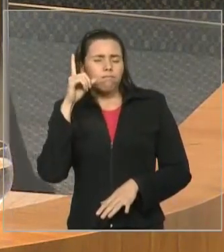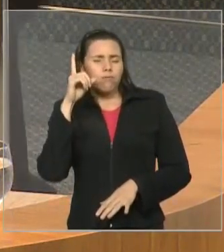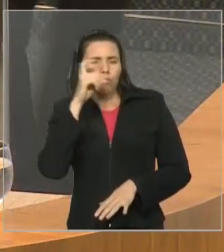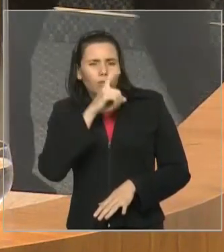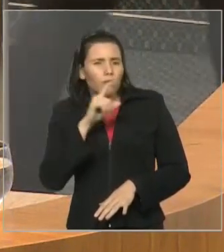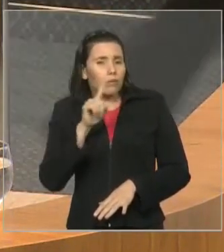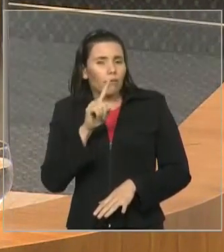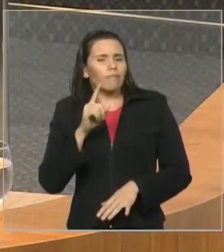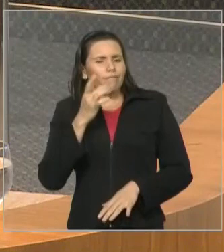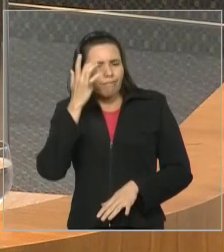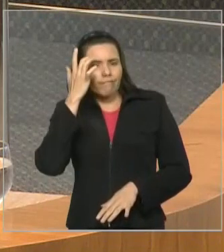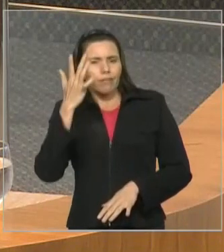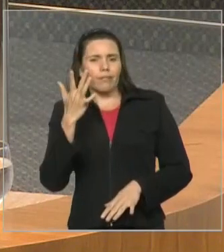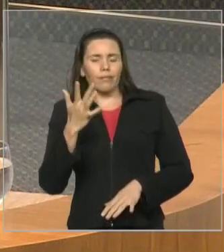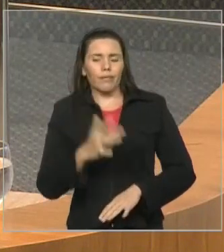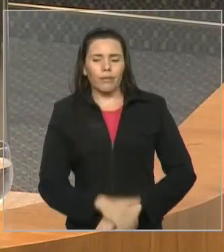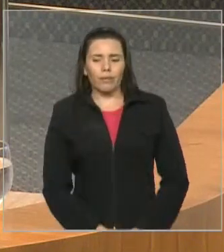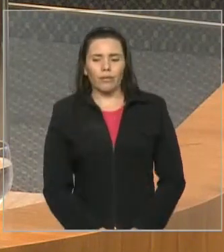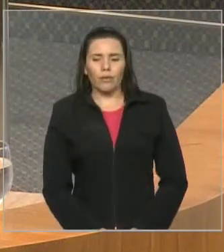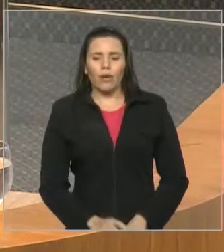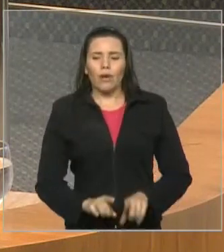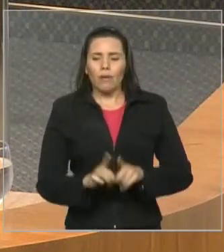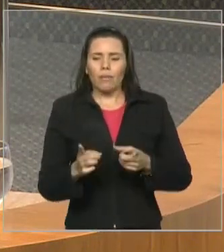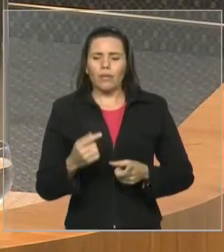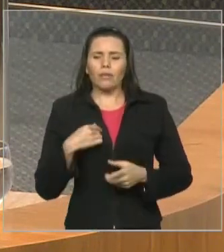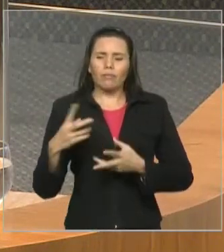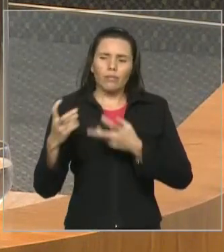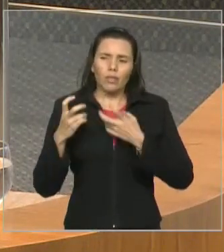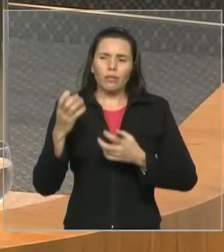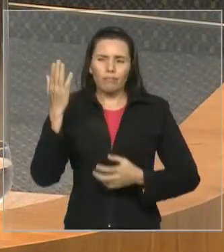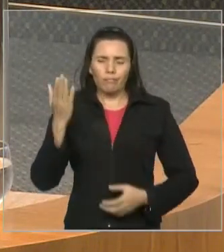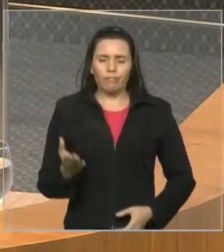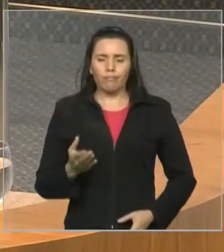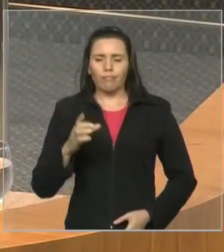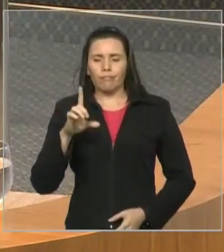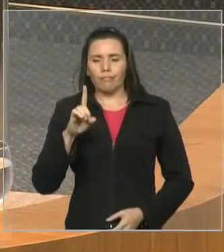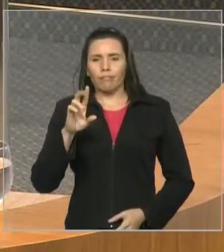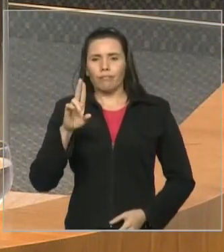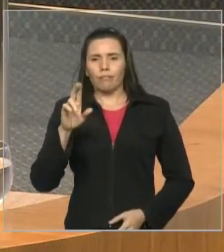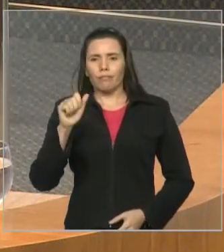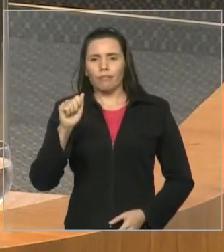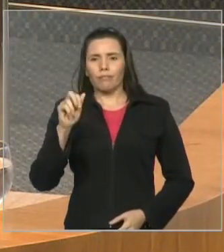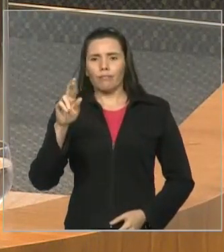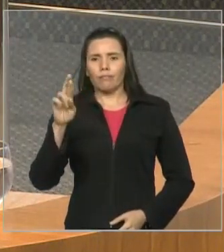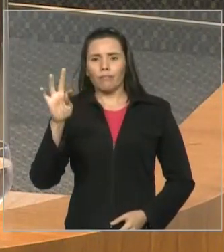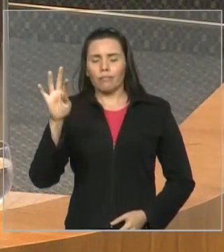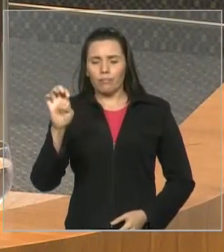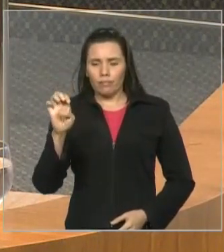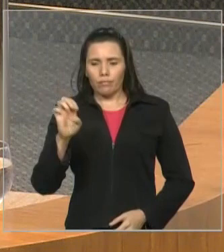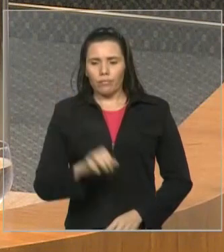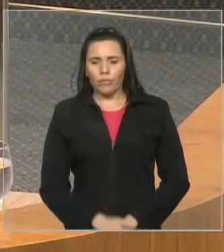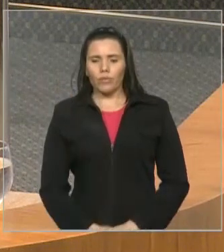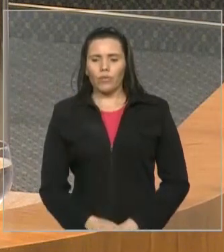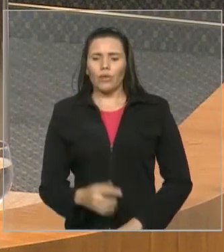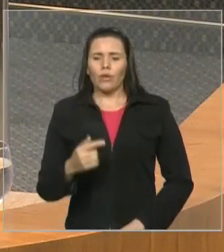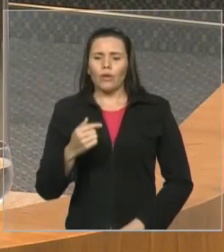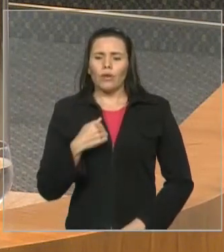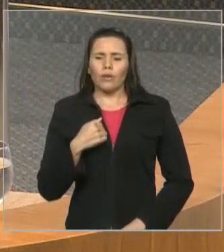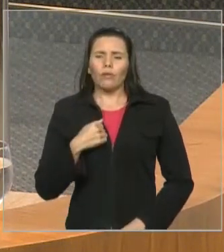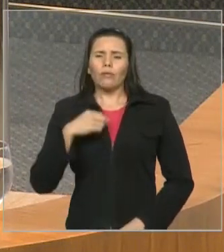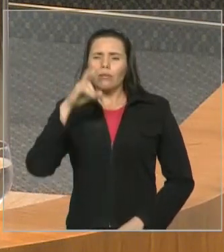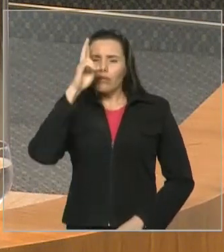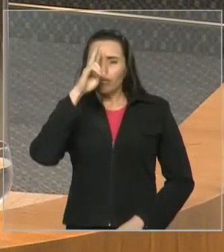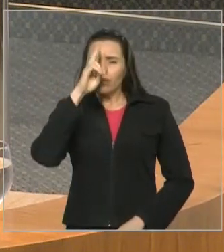tem um pedacinho aí desses votos do Duarte, não muitos, porque ele teve muitos votos, mas em uma das vezes que nós